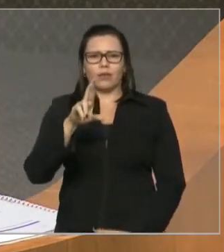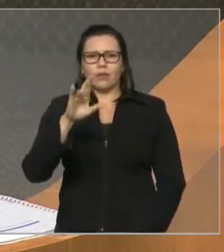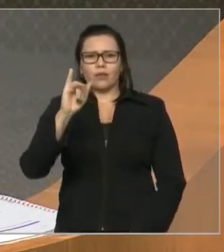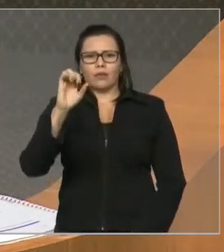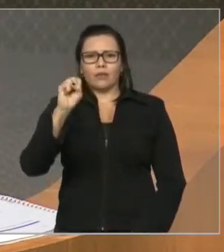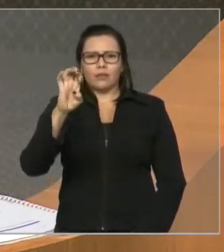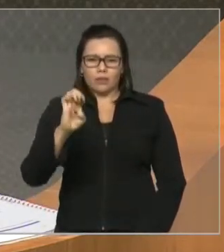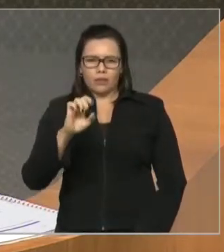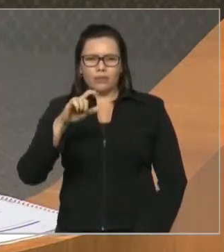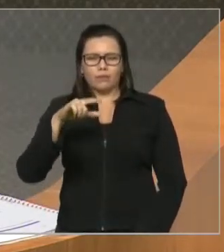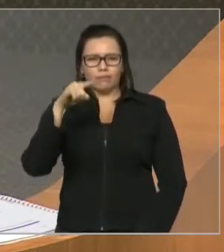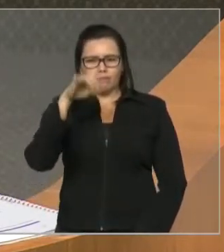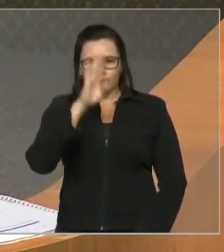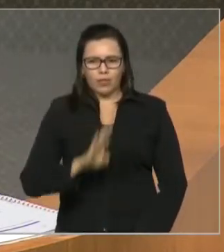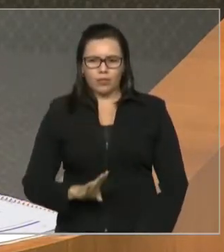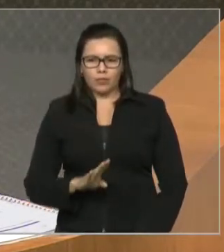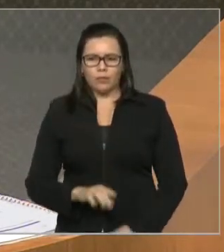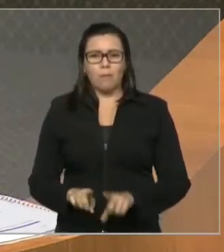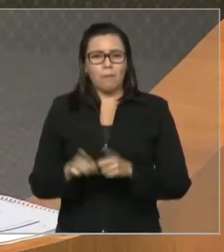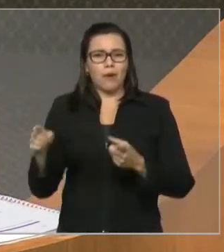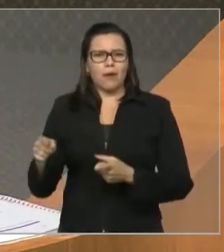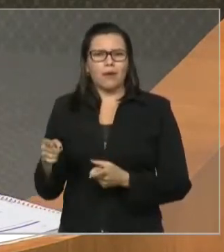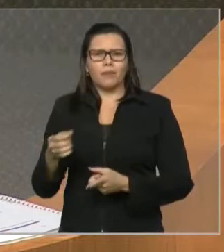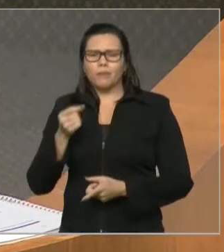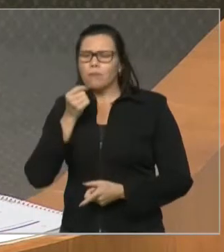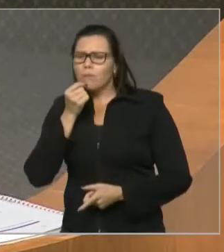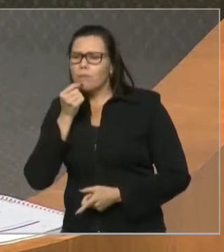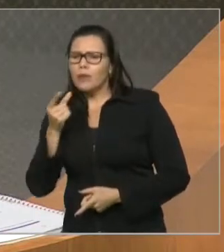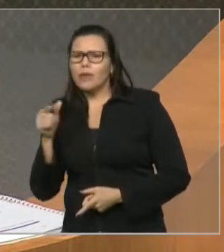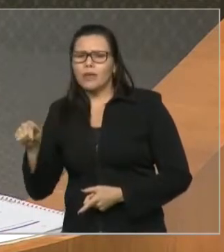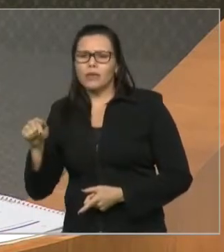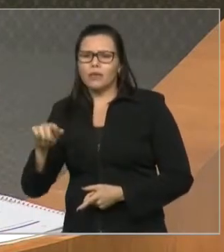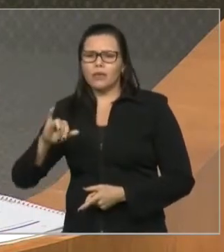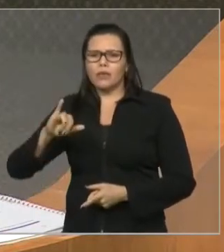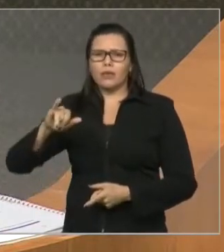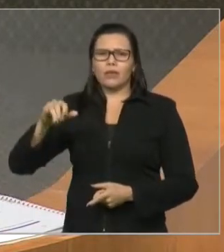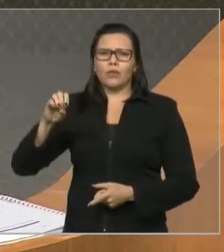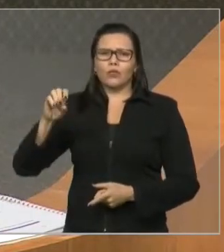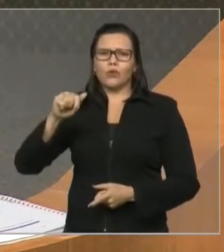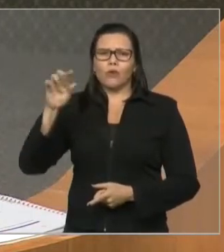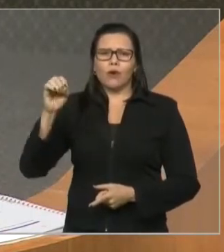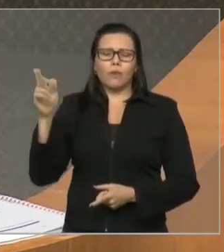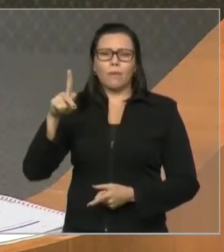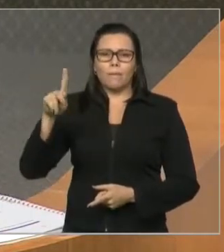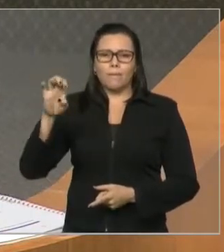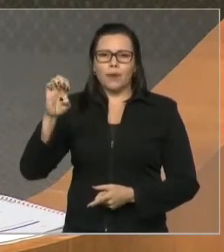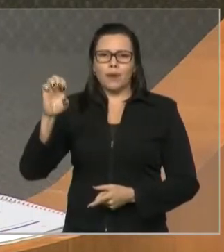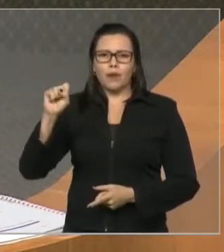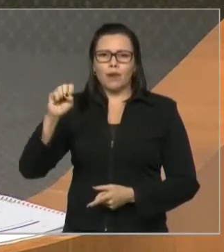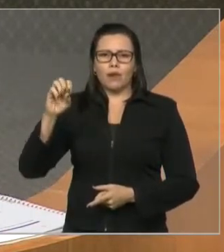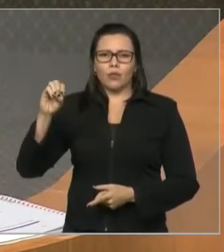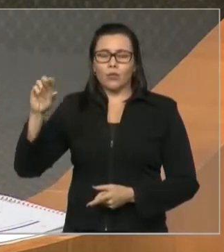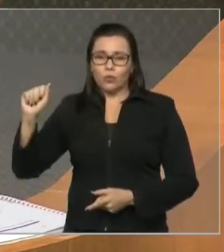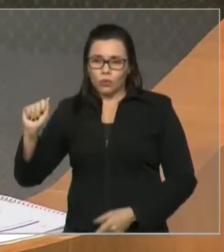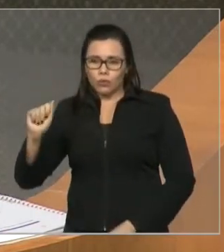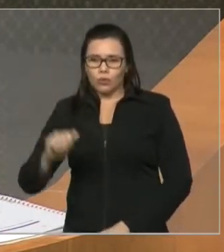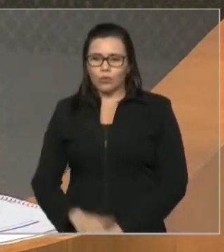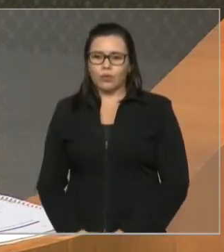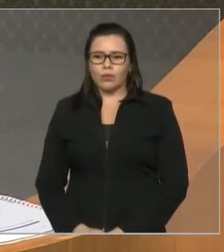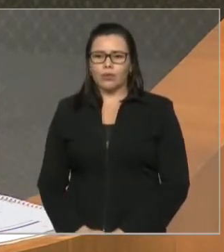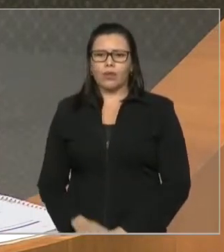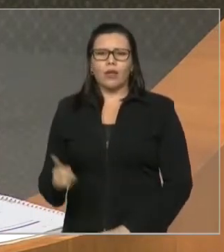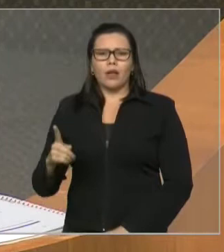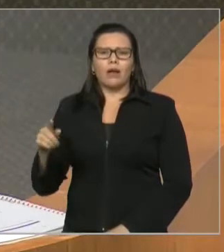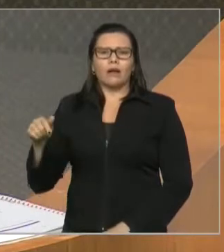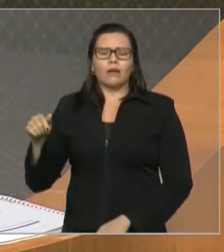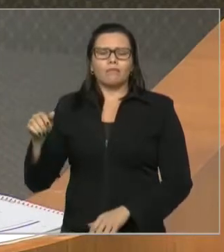sabia também que, bem aqui, João Pessoa, não caiu para a pobreza como caiu aqui? Por quê? Ou a crise é só para